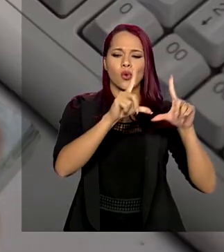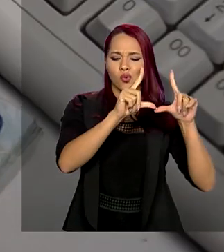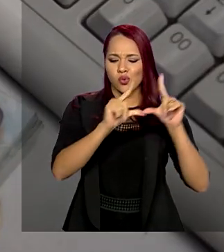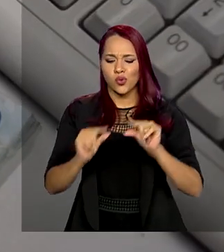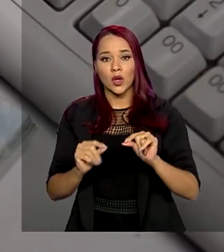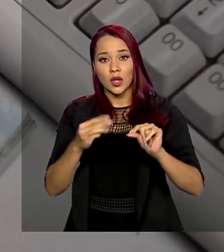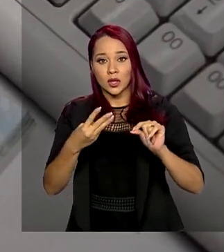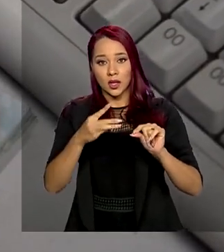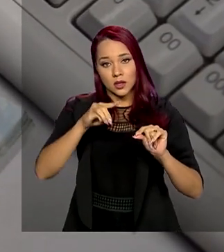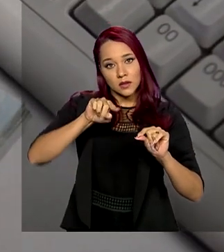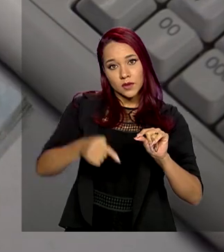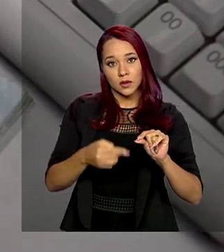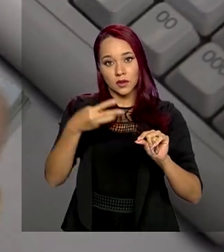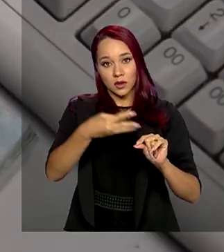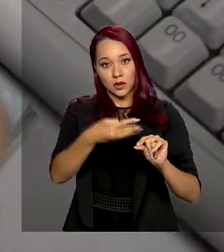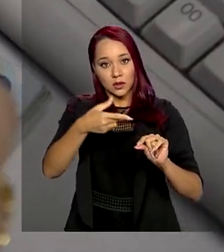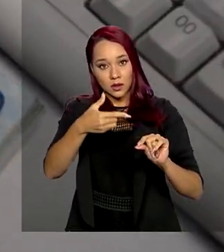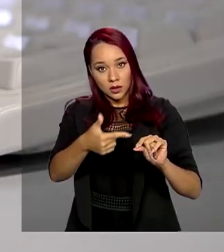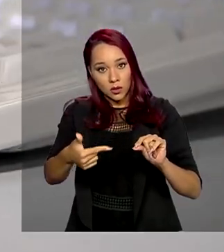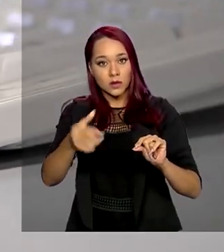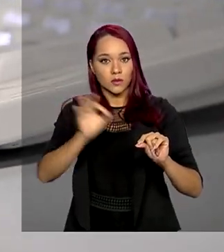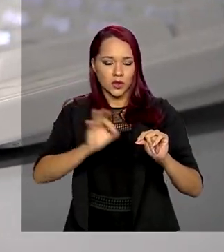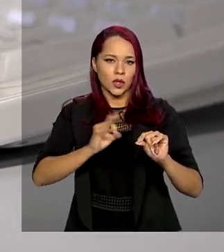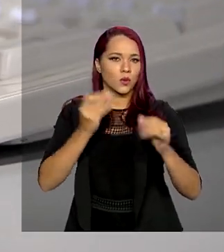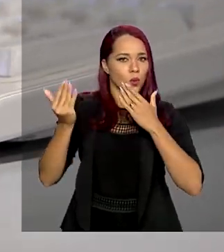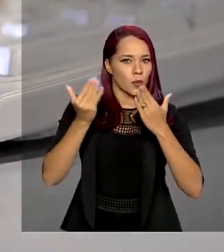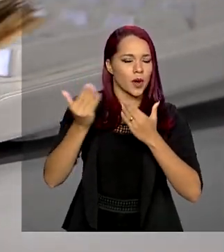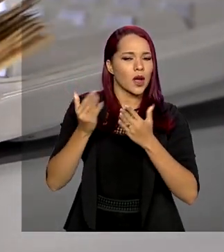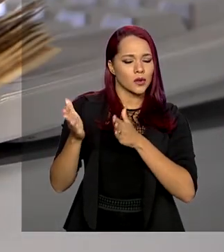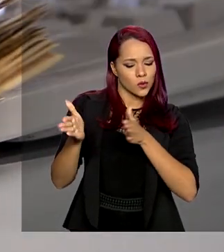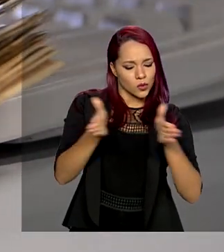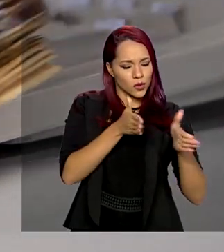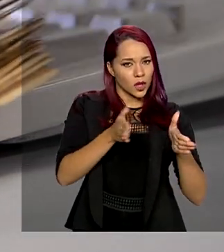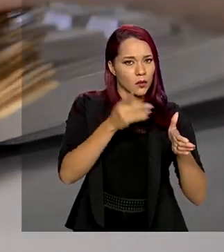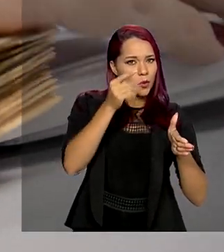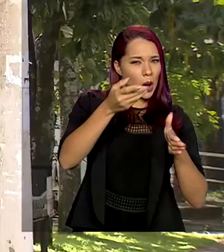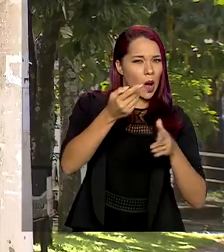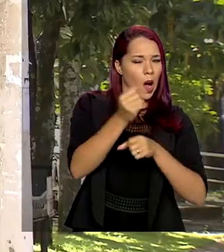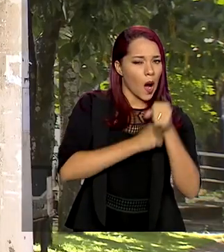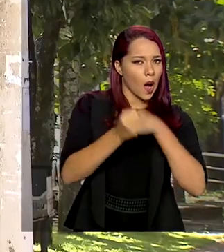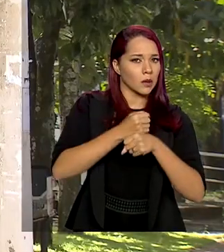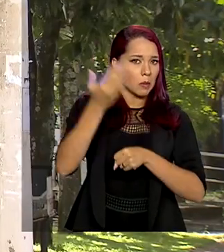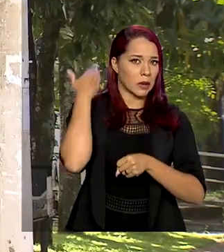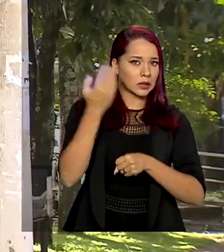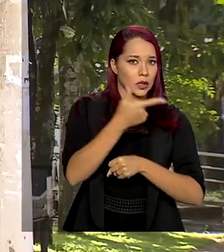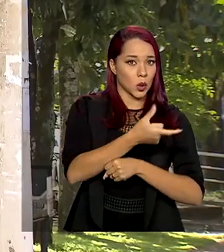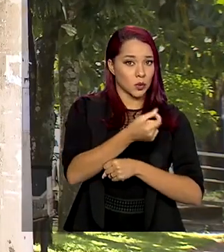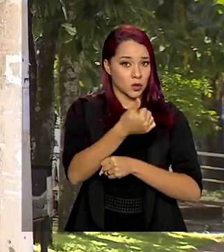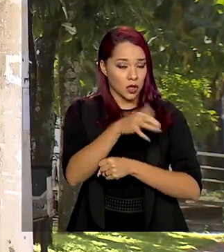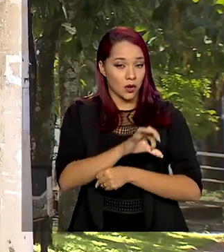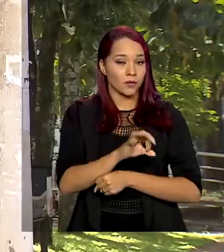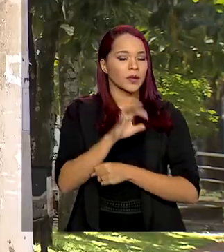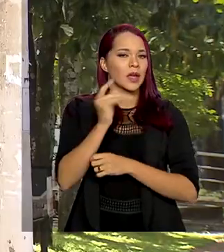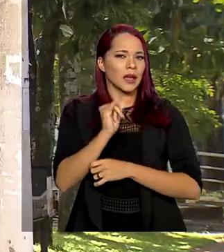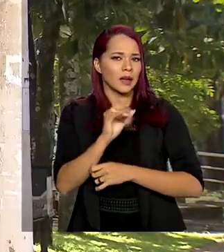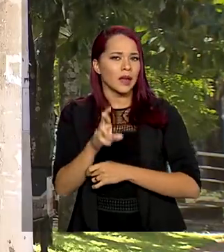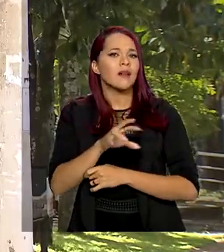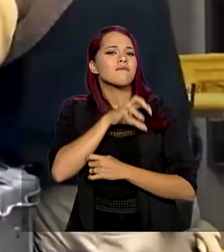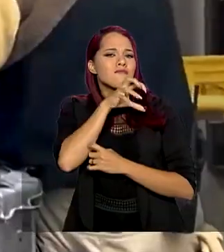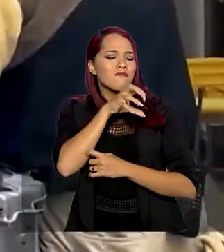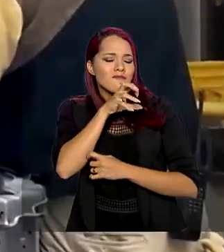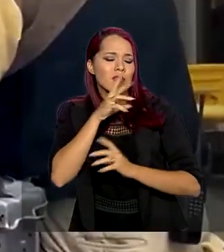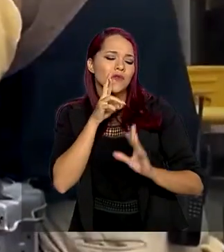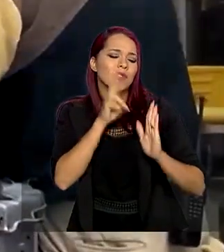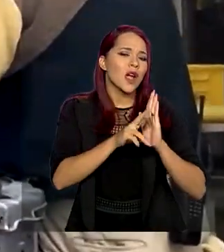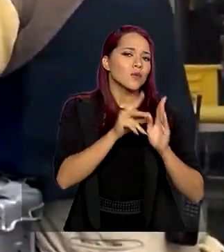3,32% quando comparado com o mesmo período de 2019. De acordo com a Receita Federal, o resultado de março foi